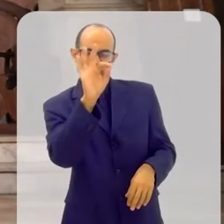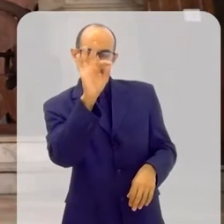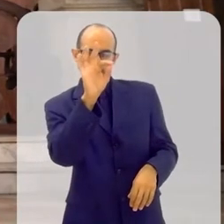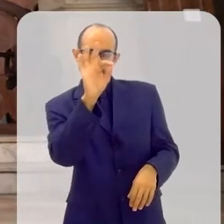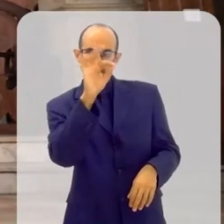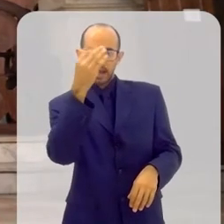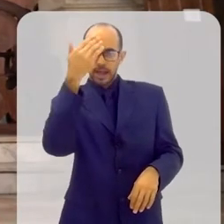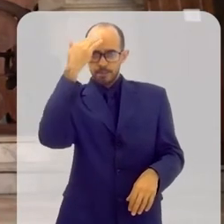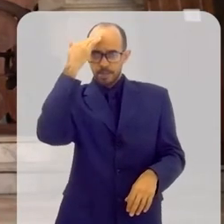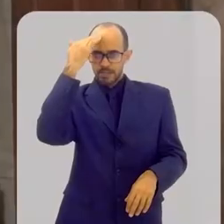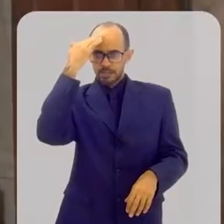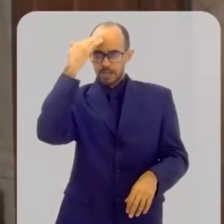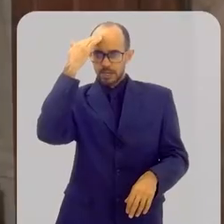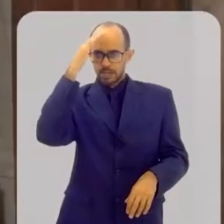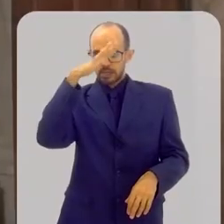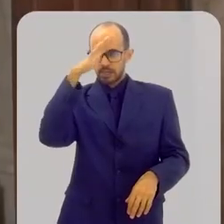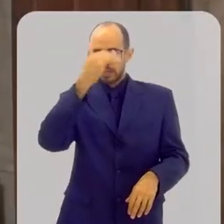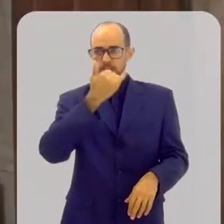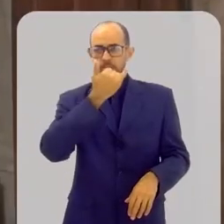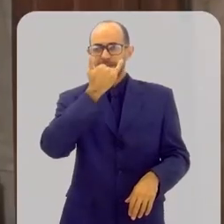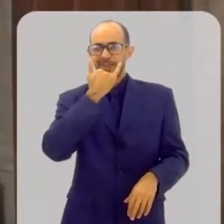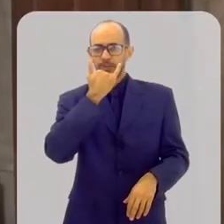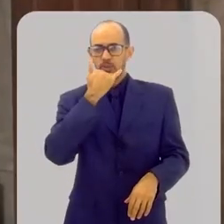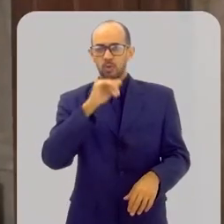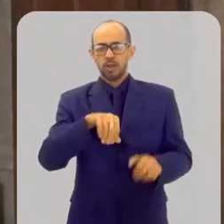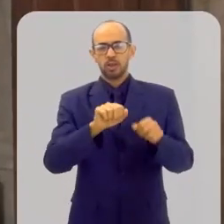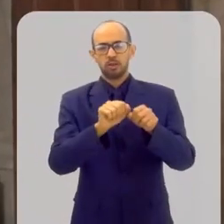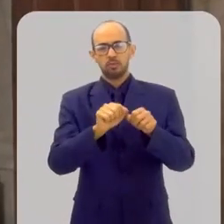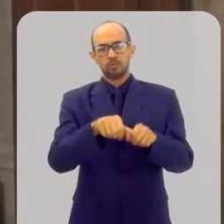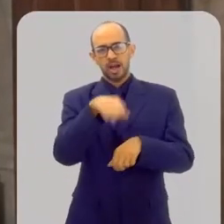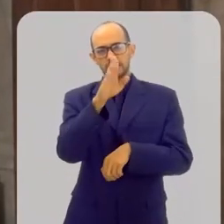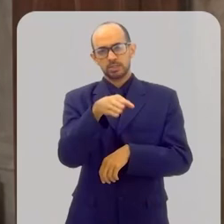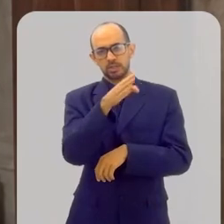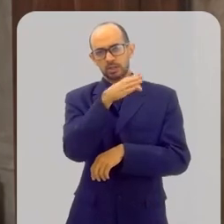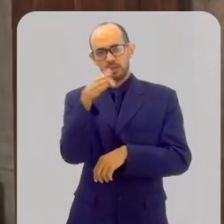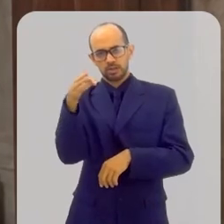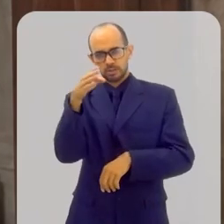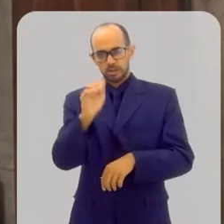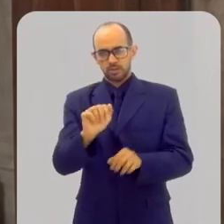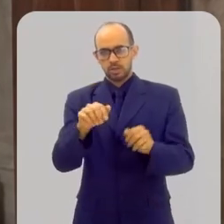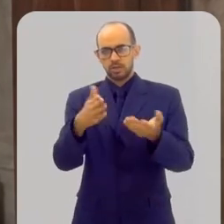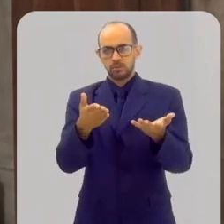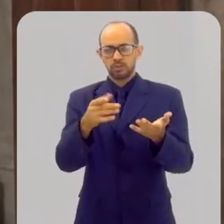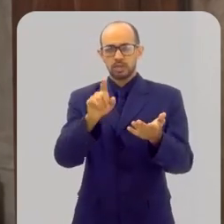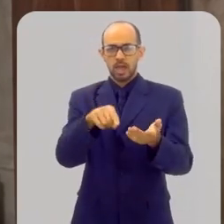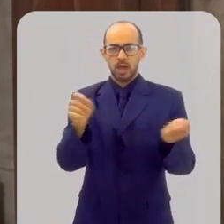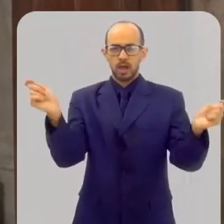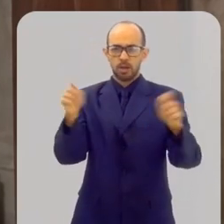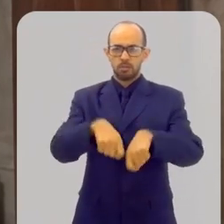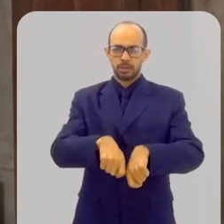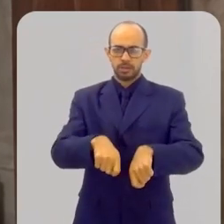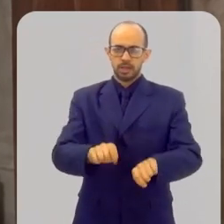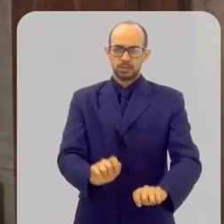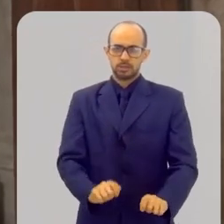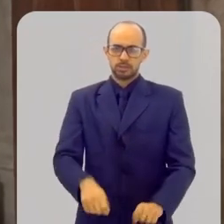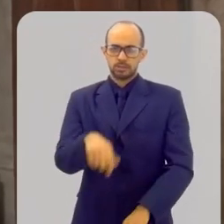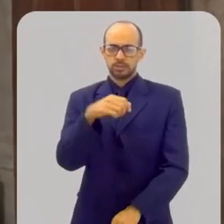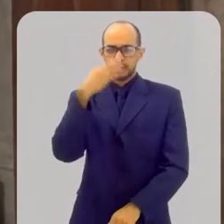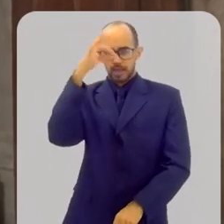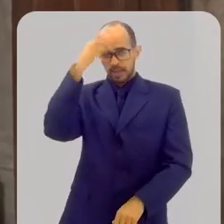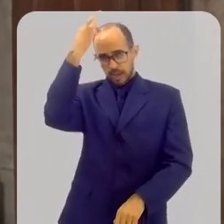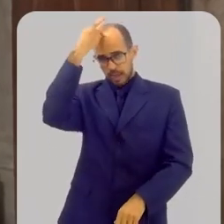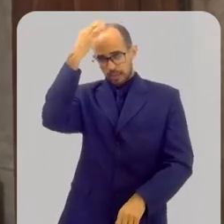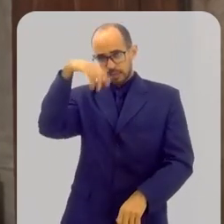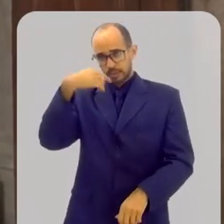estola sobre a cabeça do fiel, absolve, faz o sinal da cruz. Então, a estola representa como o poder sagrado. Então, aquela